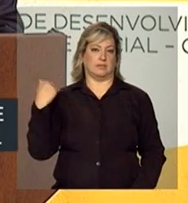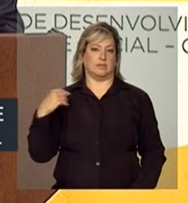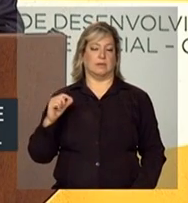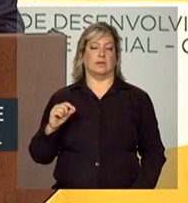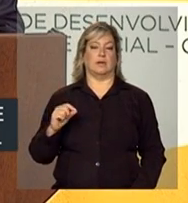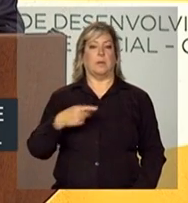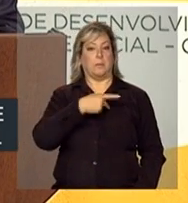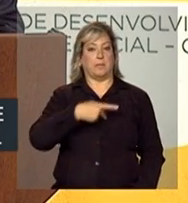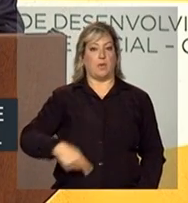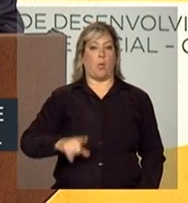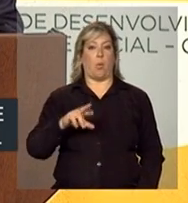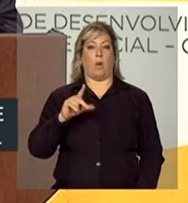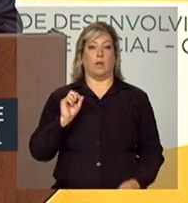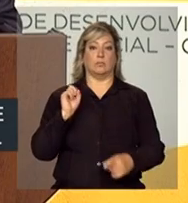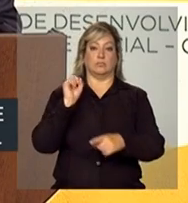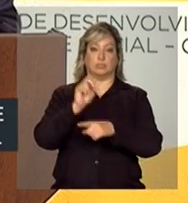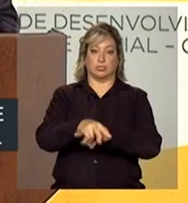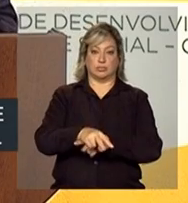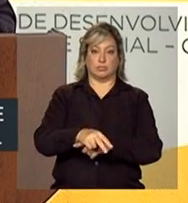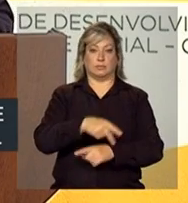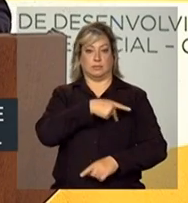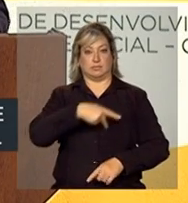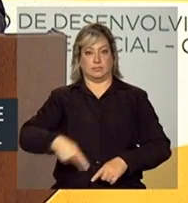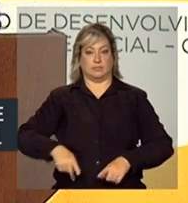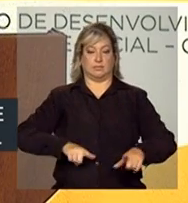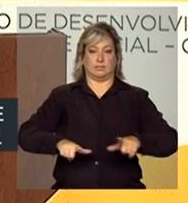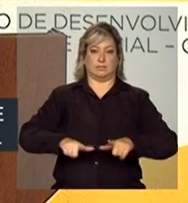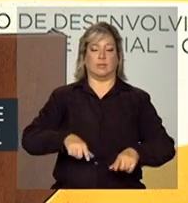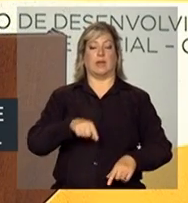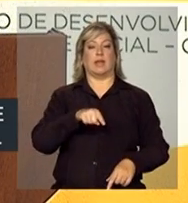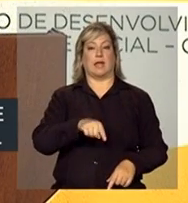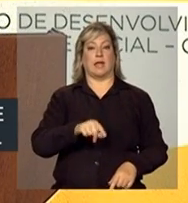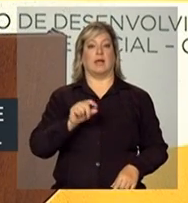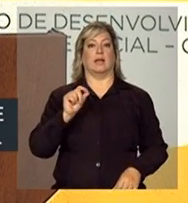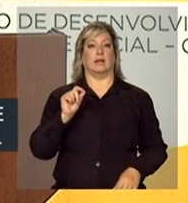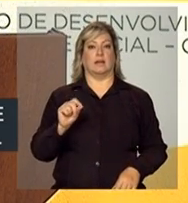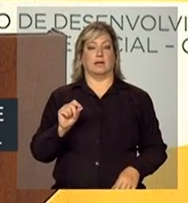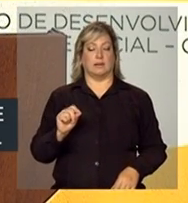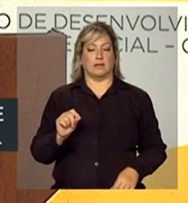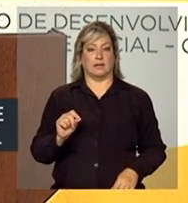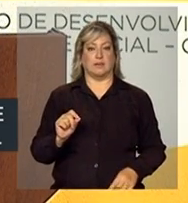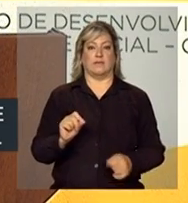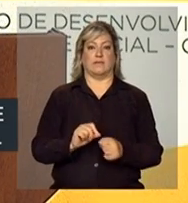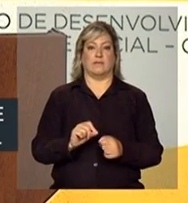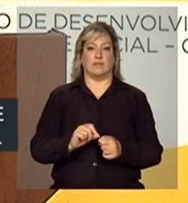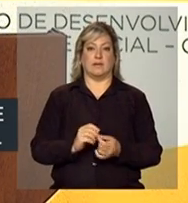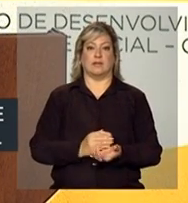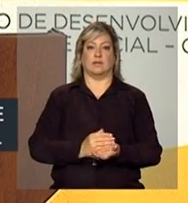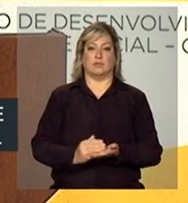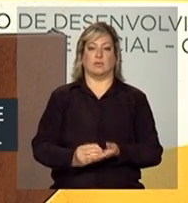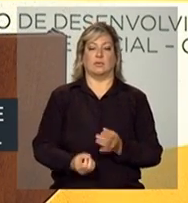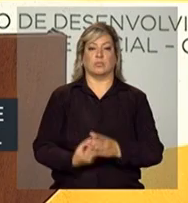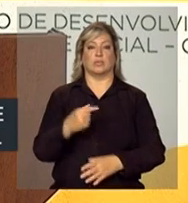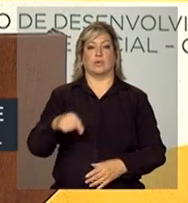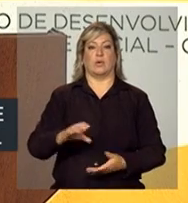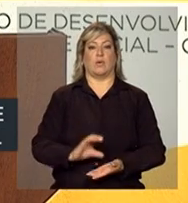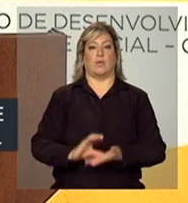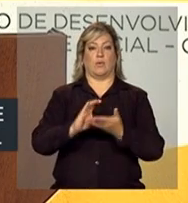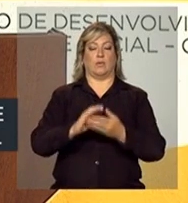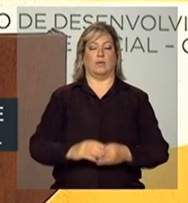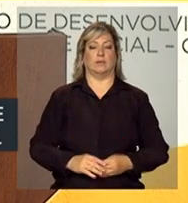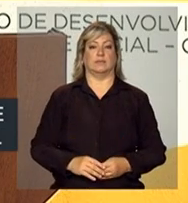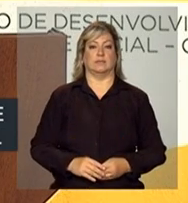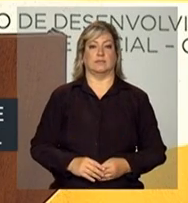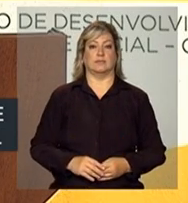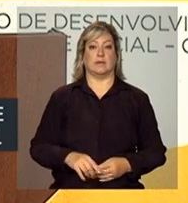Lula assumiu a presidência da República, ele tomou a iniciativa de criar o Conselho. E